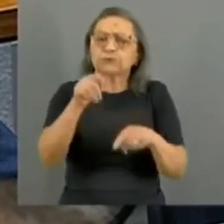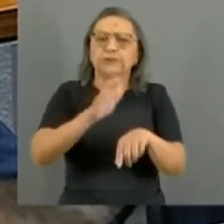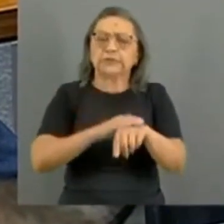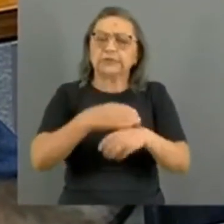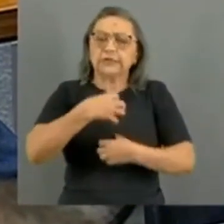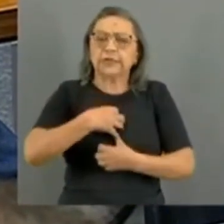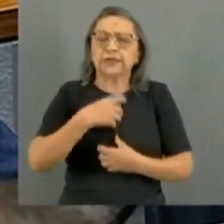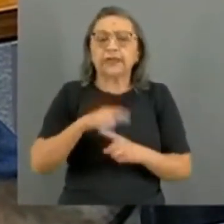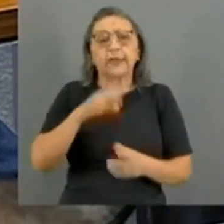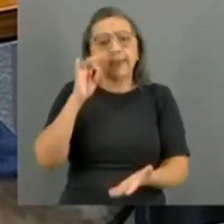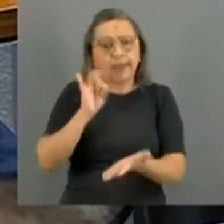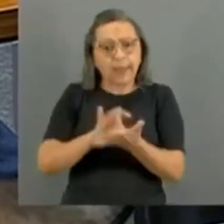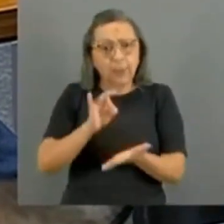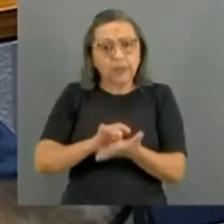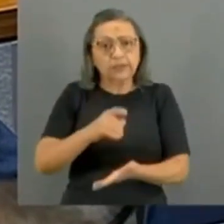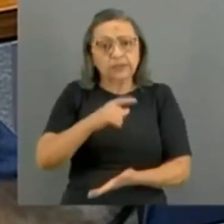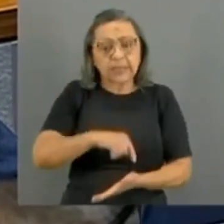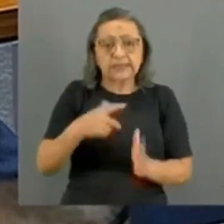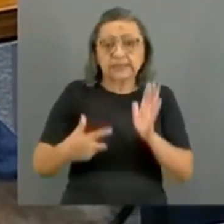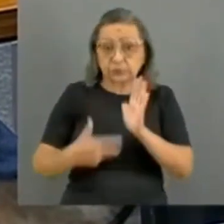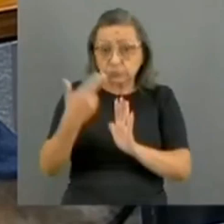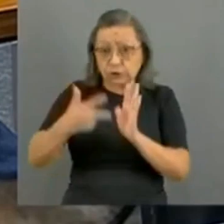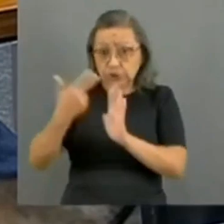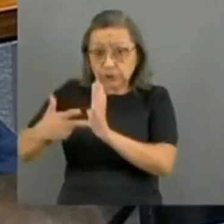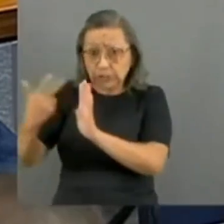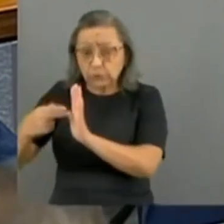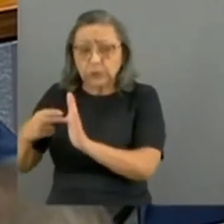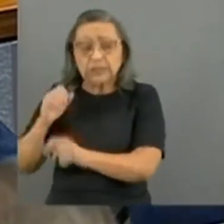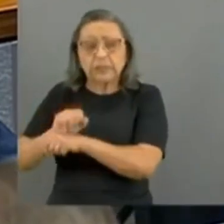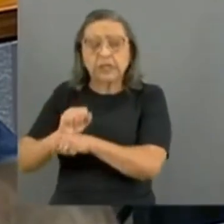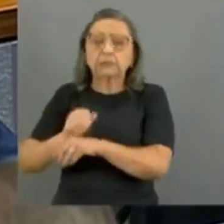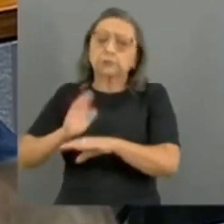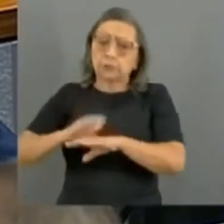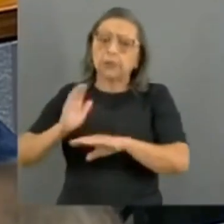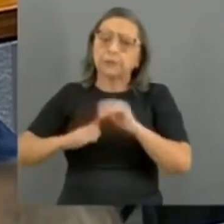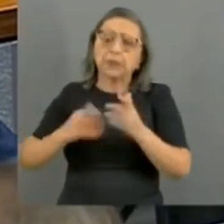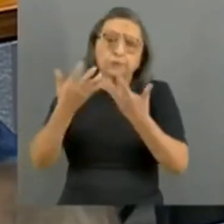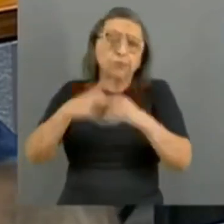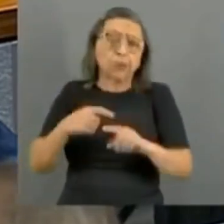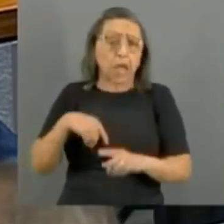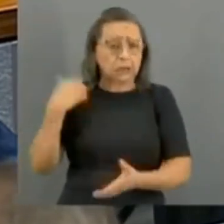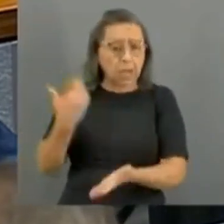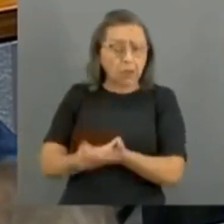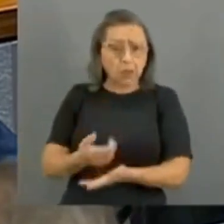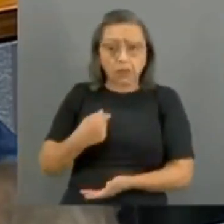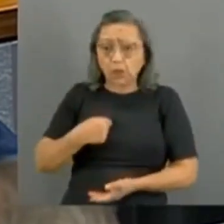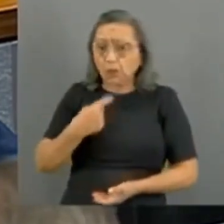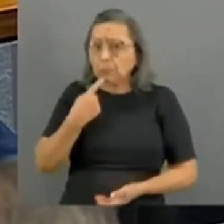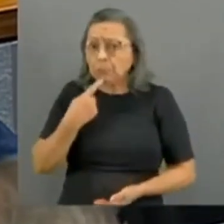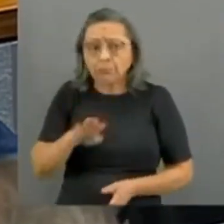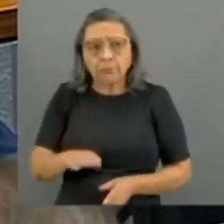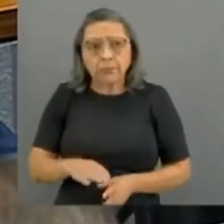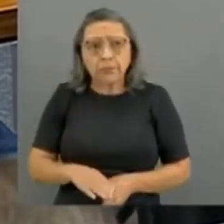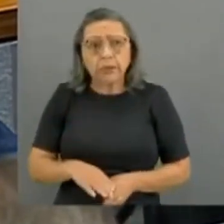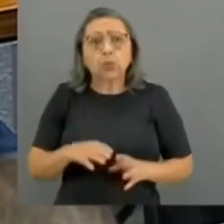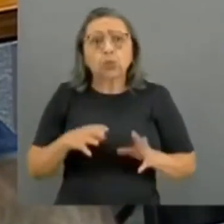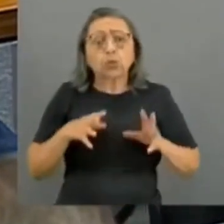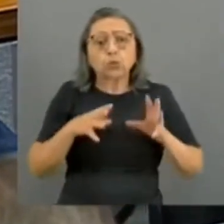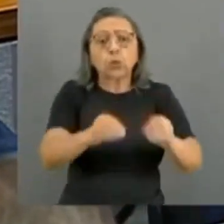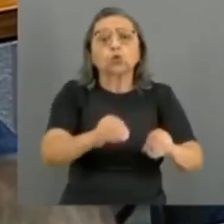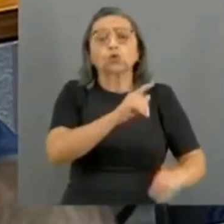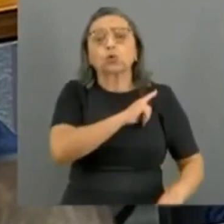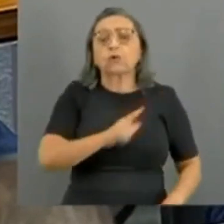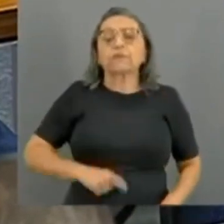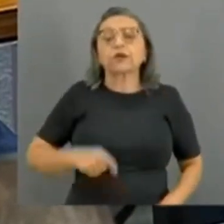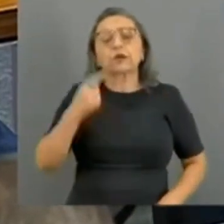que realmente essas cirurgias eletivas, na prática, funcionassem. Porque até agora, Deus quando entende, por gente, aí vai para todos os governos. Nunca